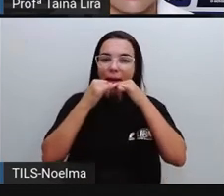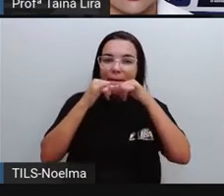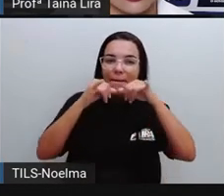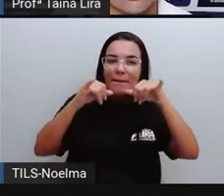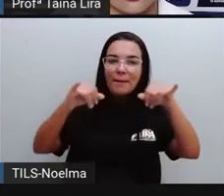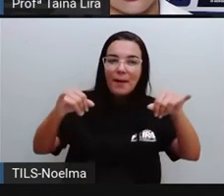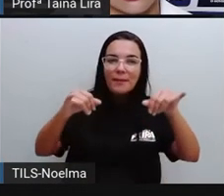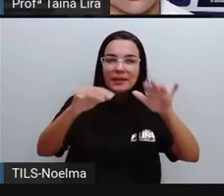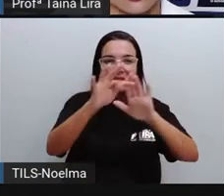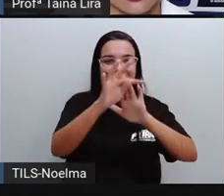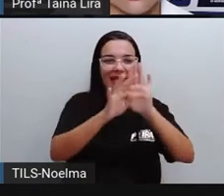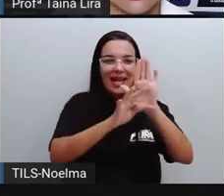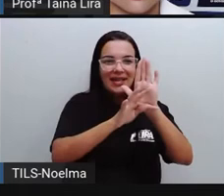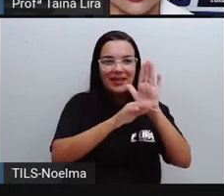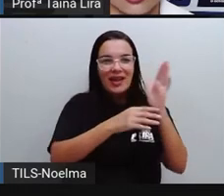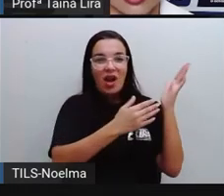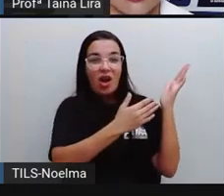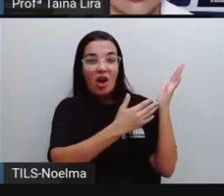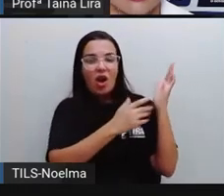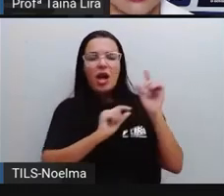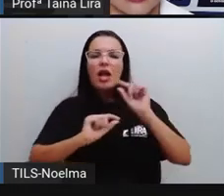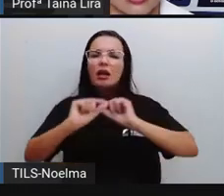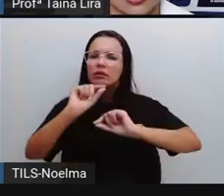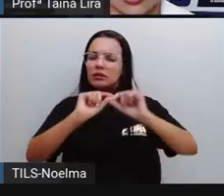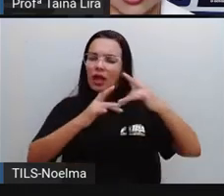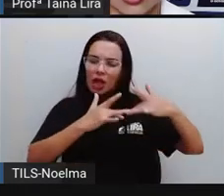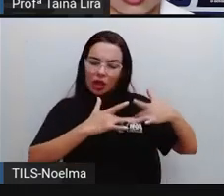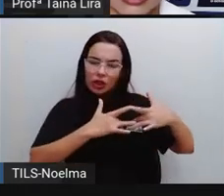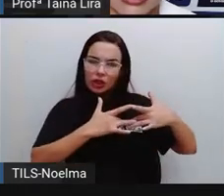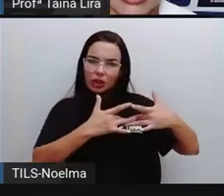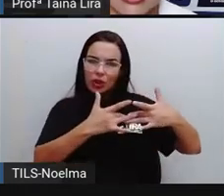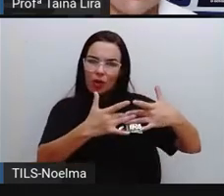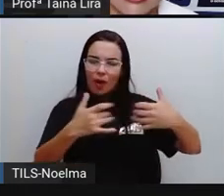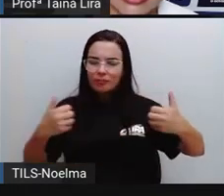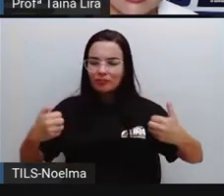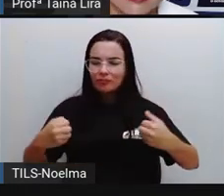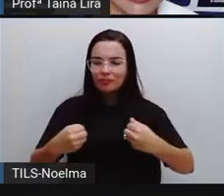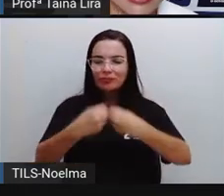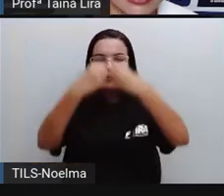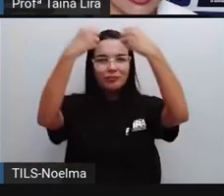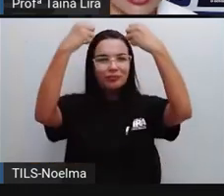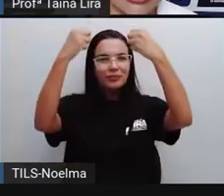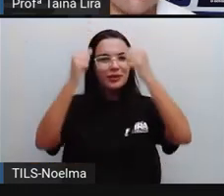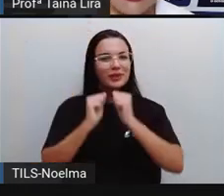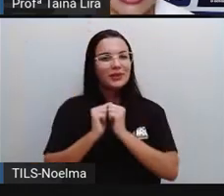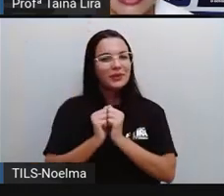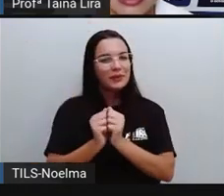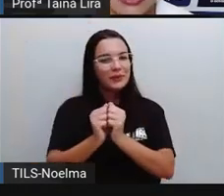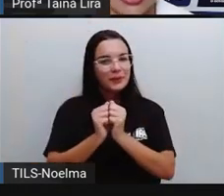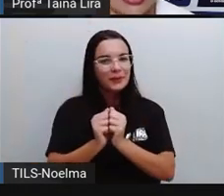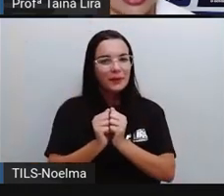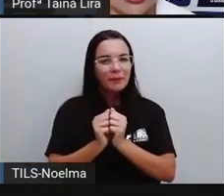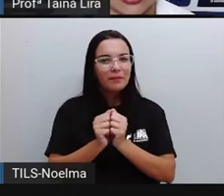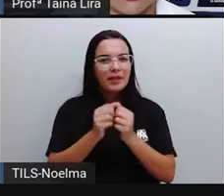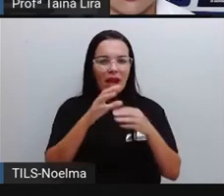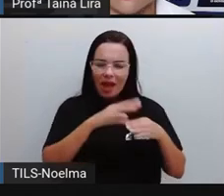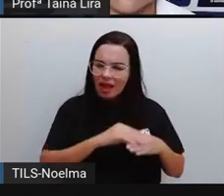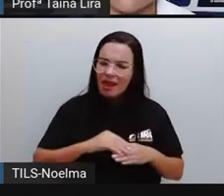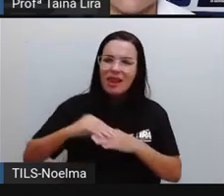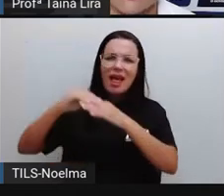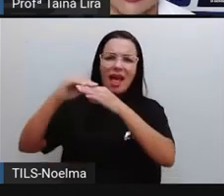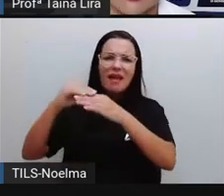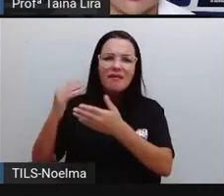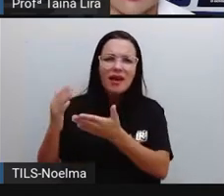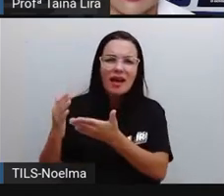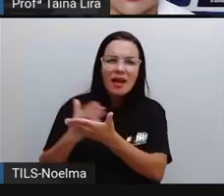Outro texto aqui, ó. Quem doa, brinca junto. Leve aquele brinquedo, livro ou material de arte que você